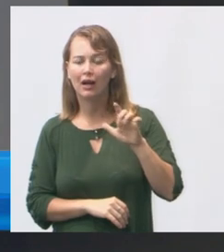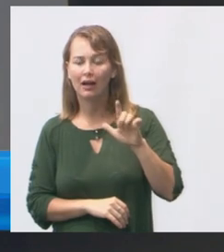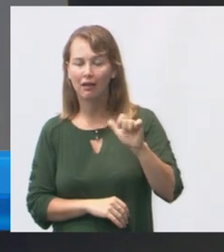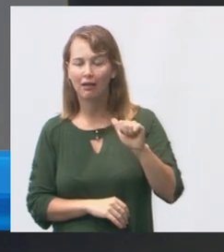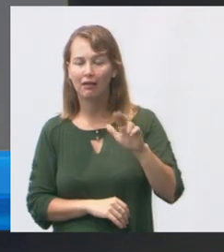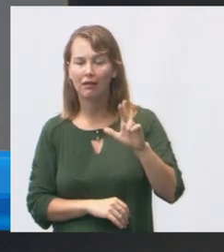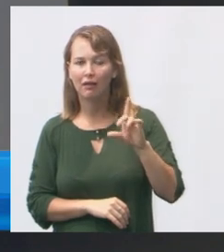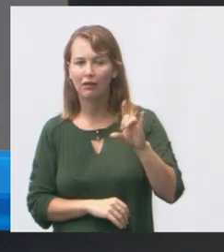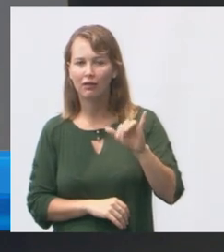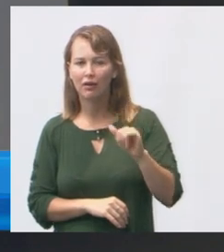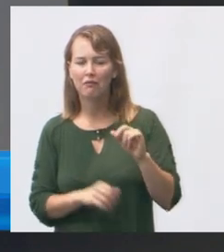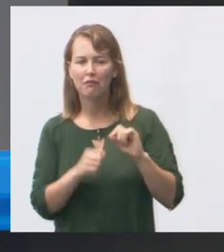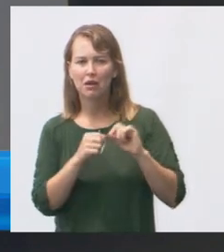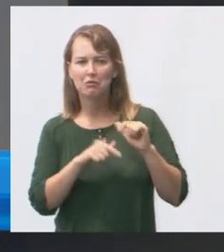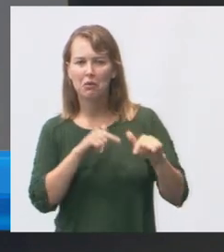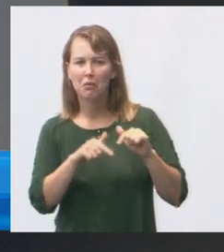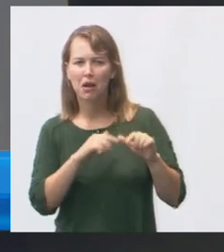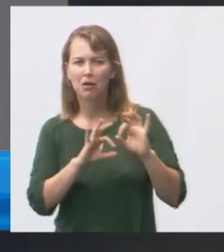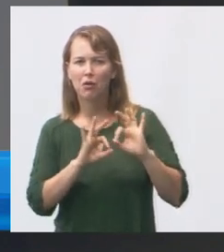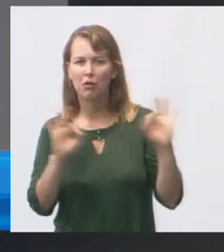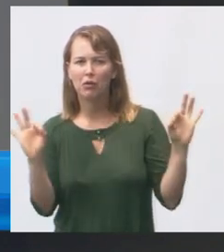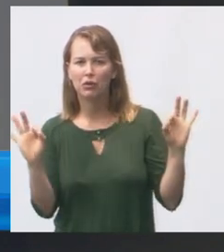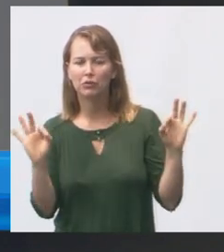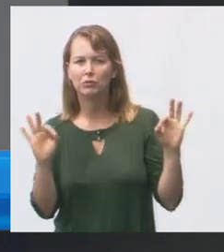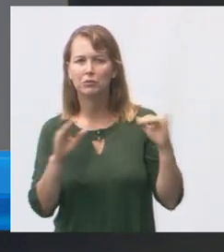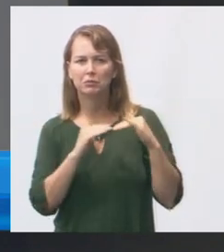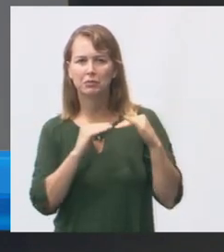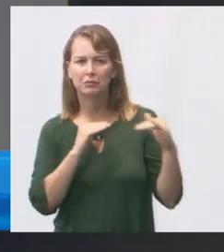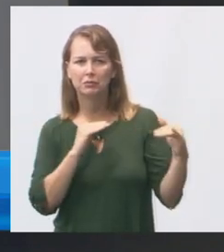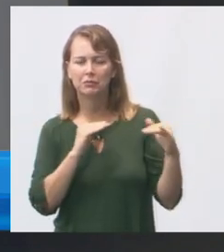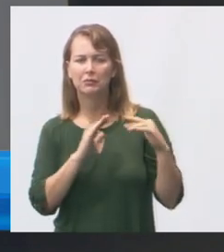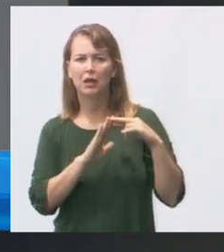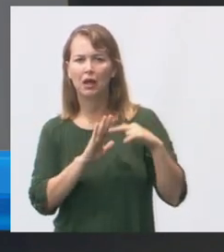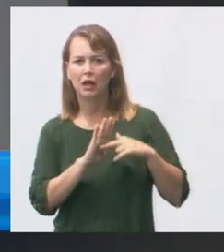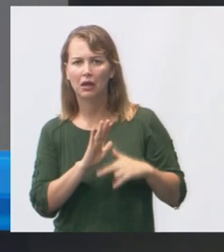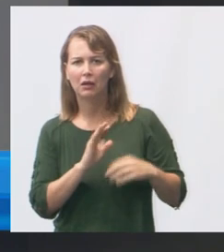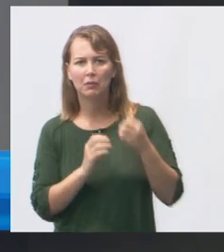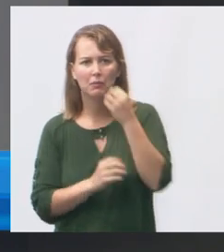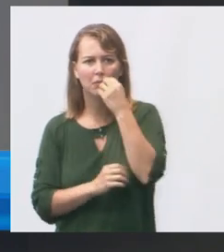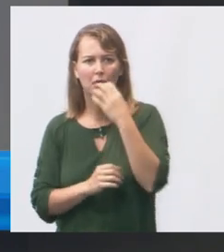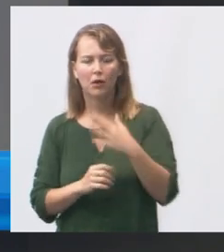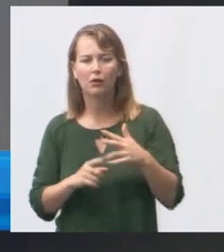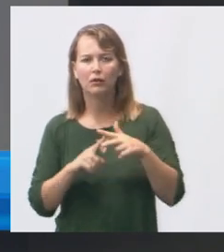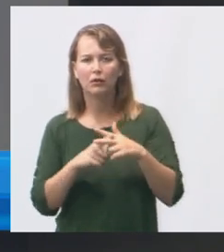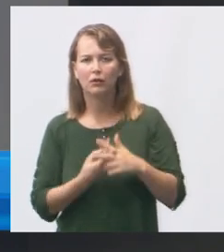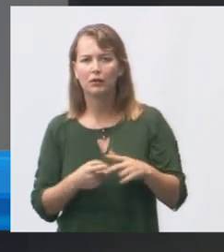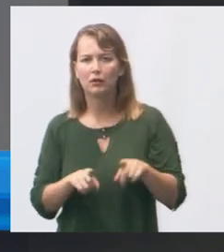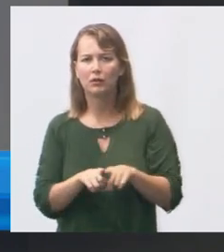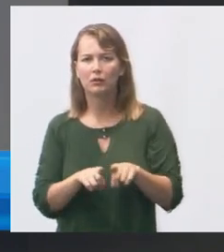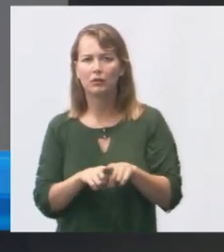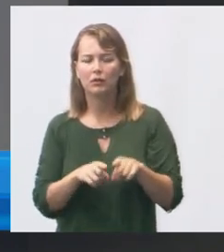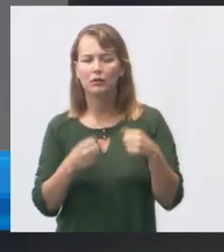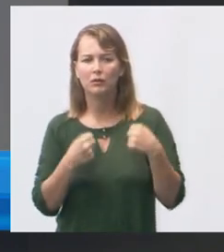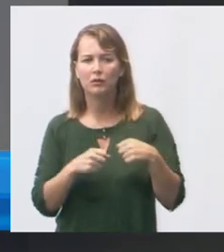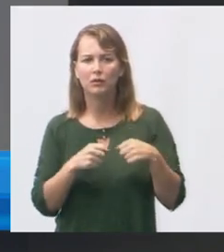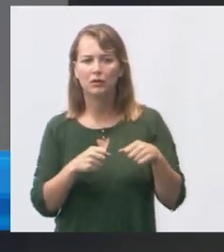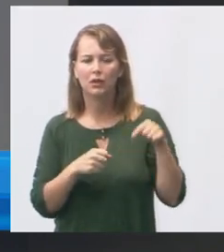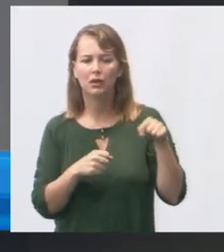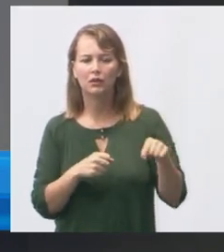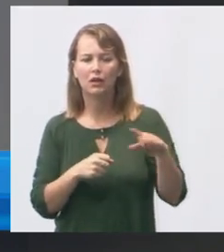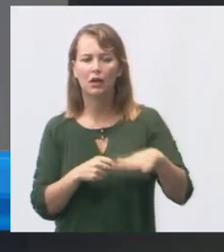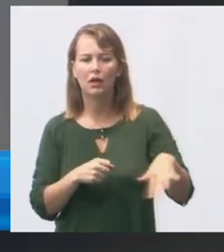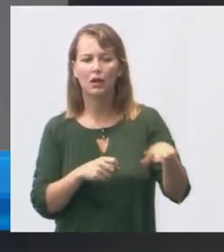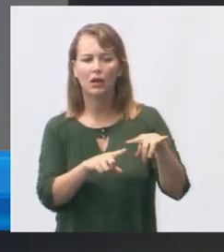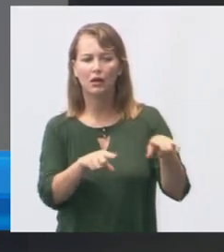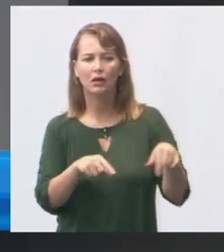fazendo um excelente trabalho da unidade muito bonita no padrão muito bom revisão também do layout da odontologia que precisa